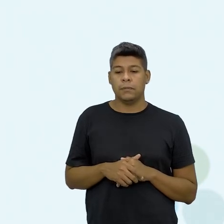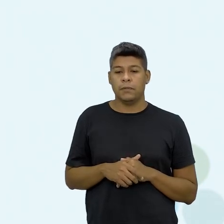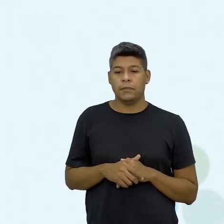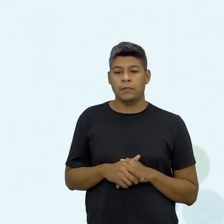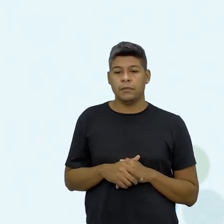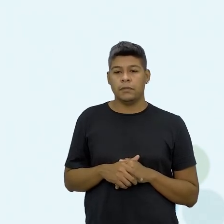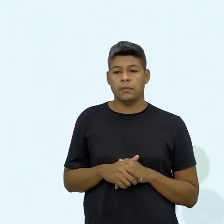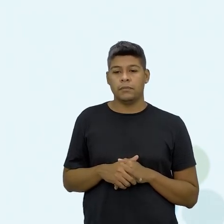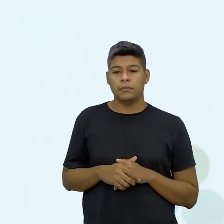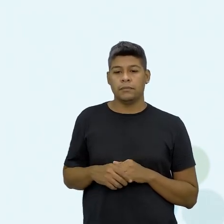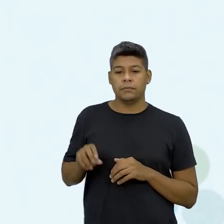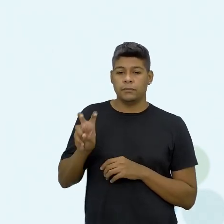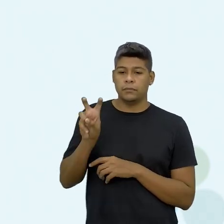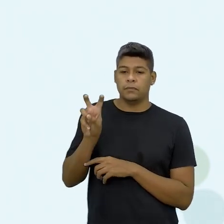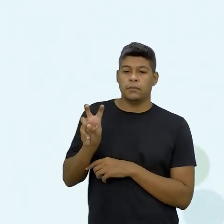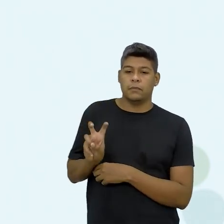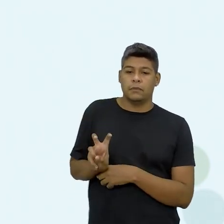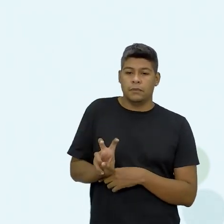11, 5.